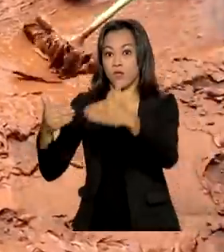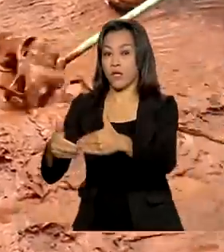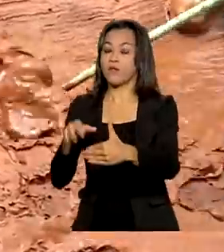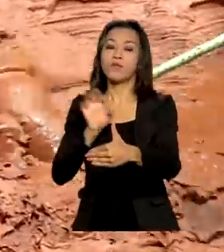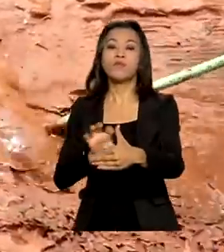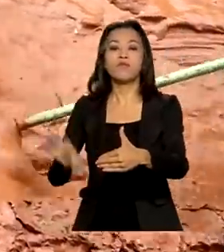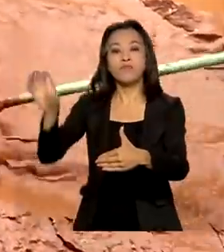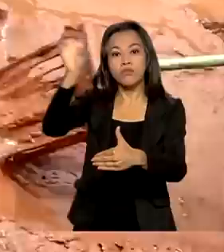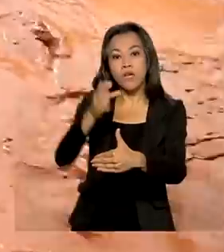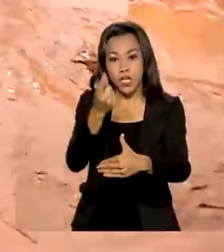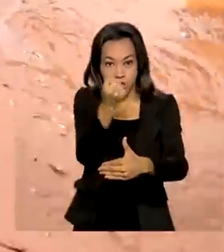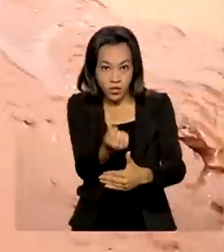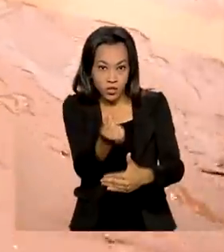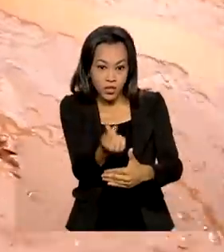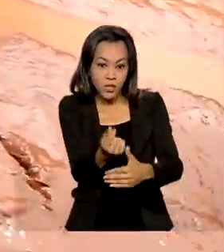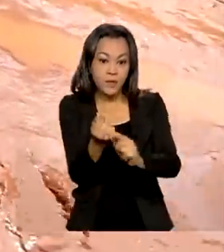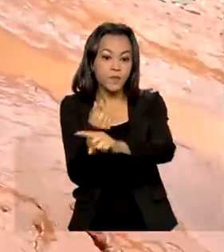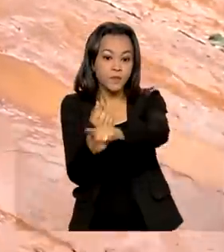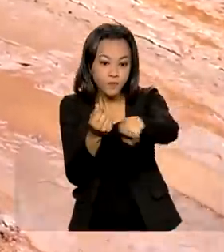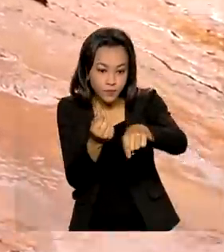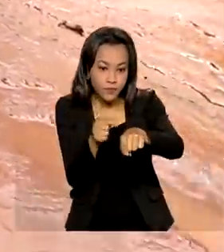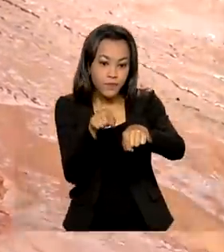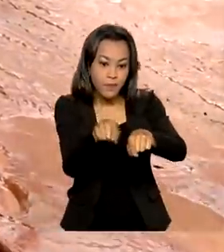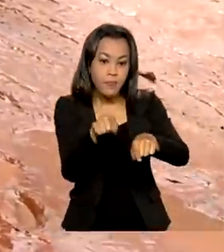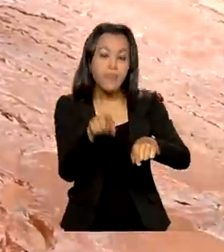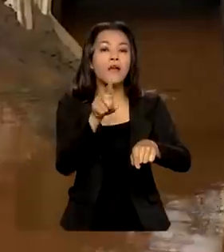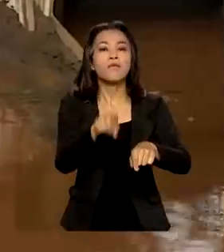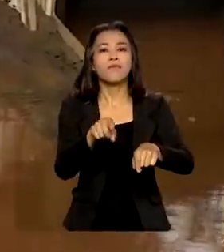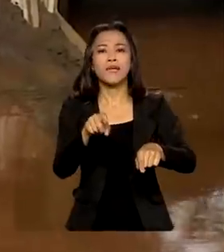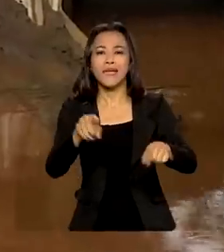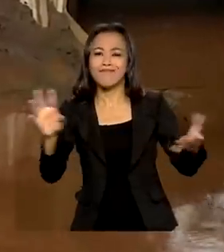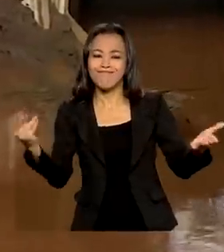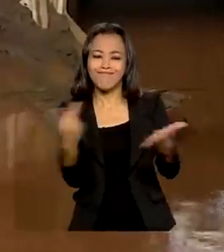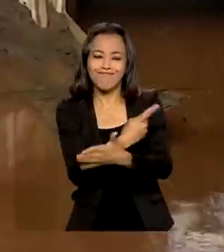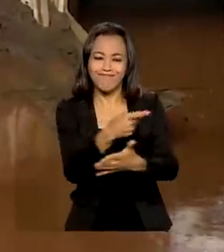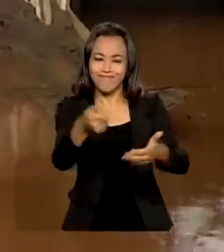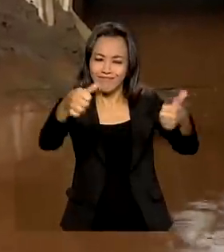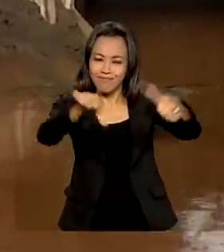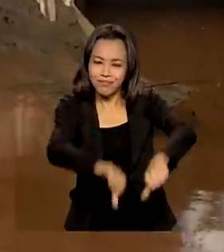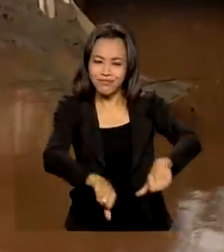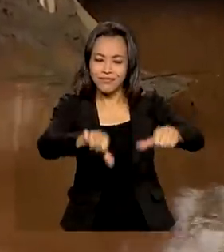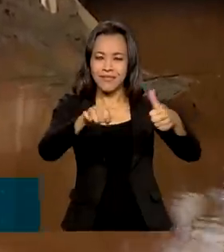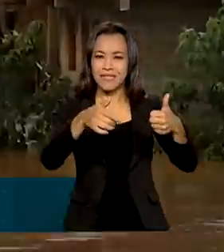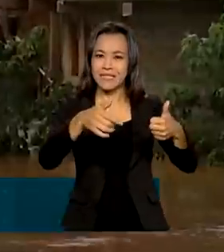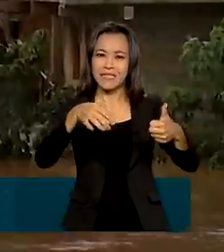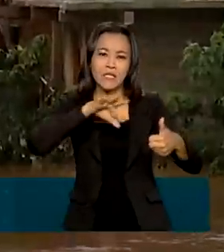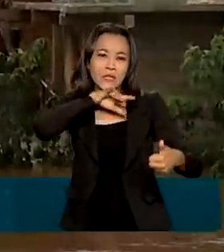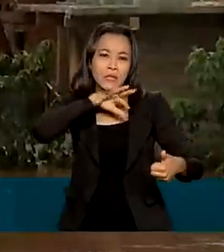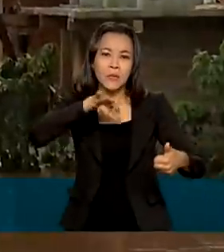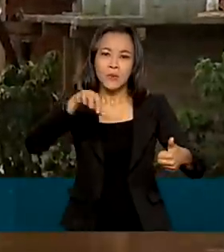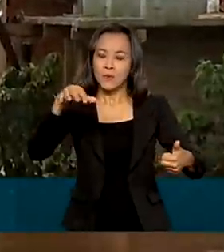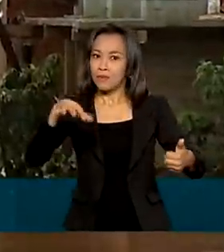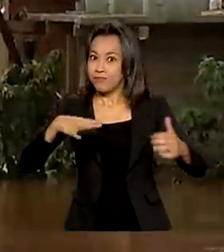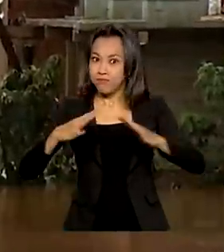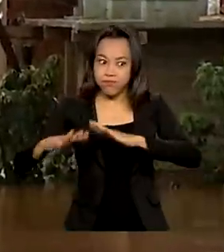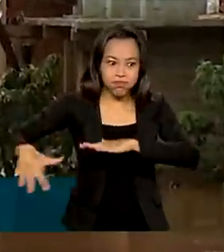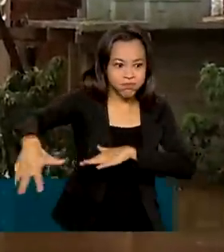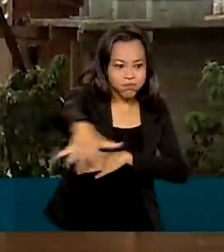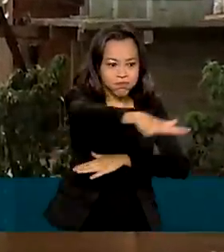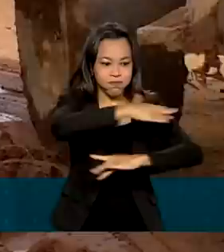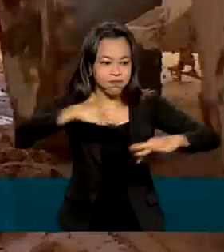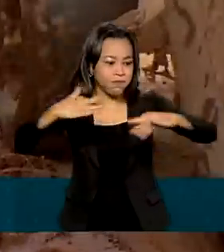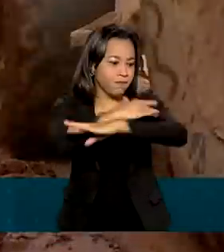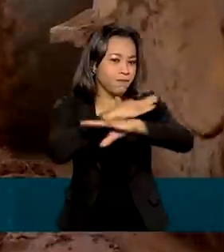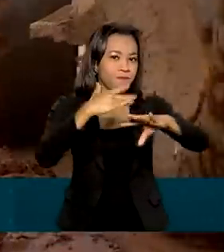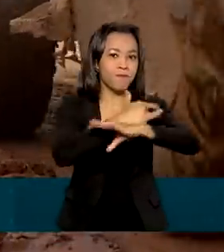Os recursos vão socorrer municípios que decretaram situação de emergência ou estado de calamidade pública por